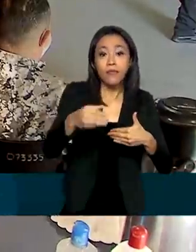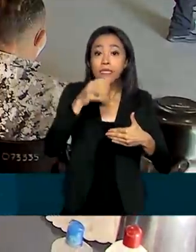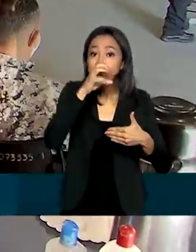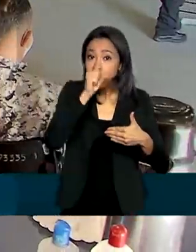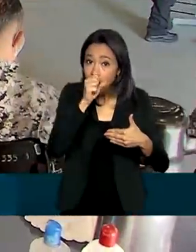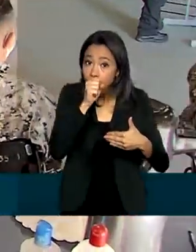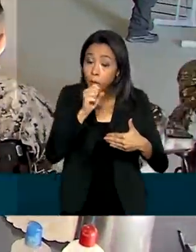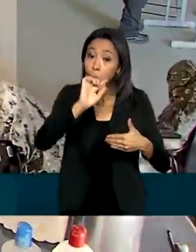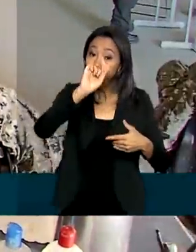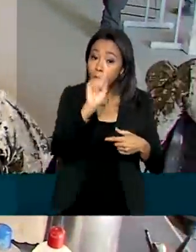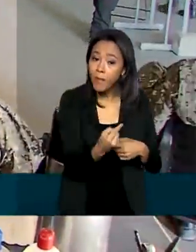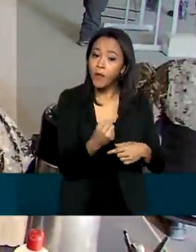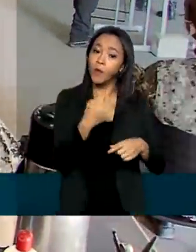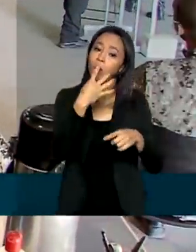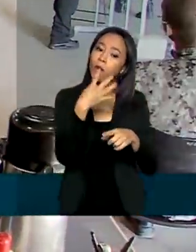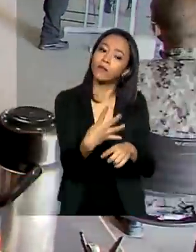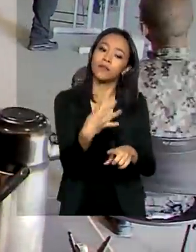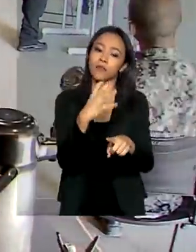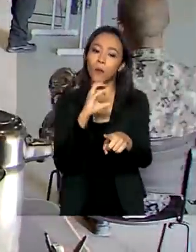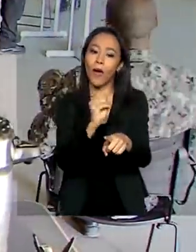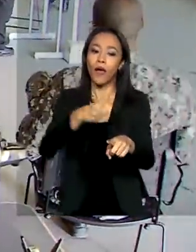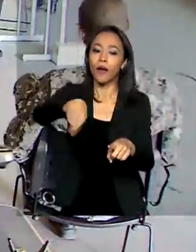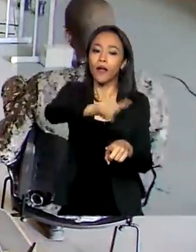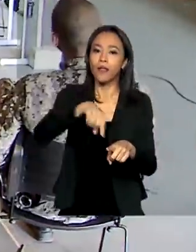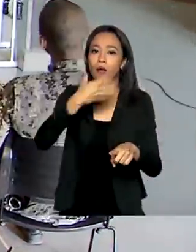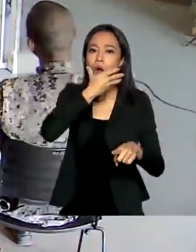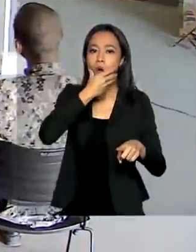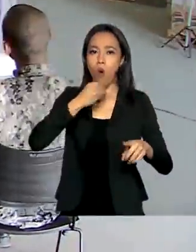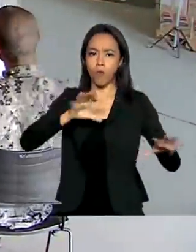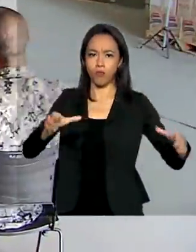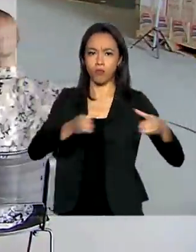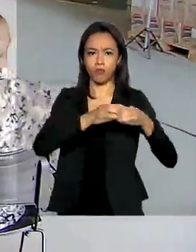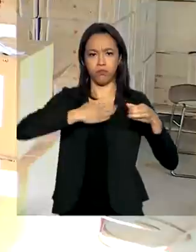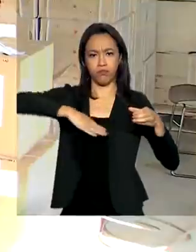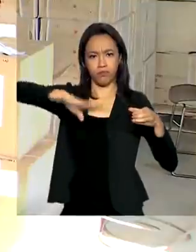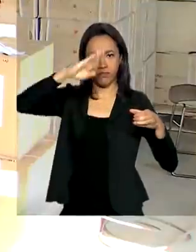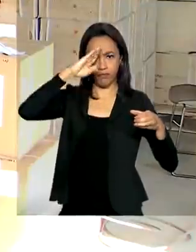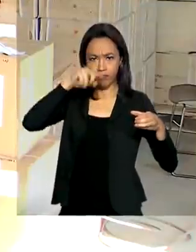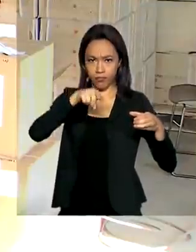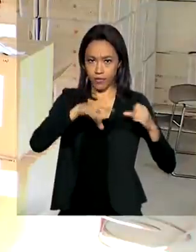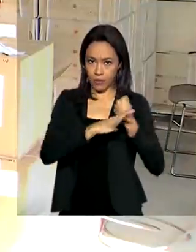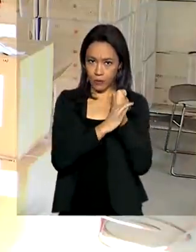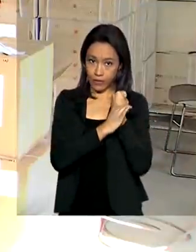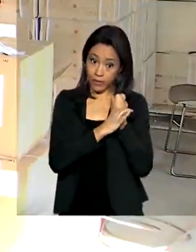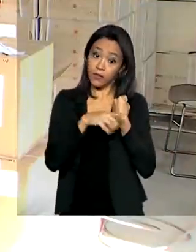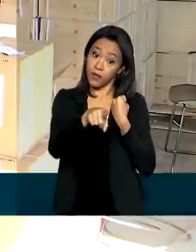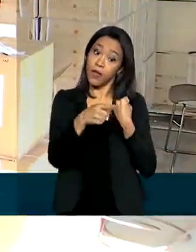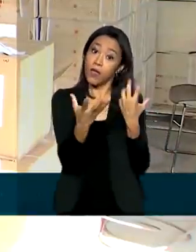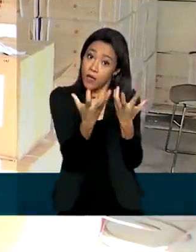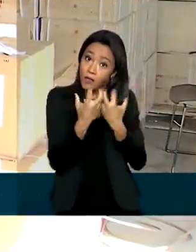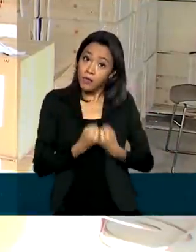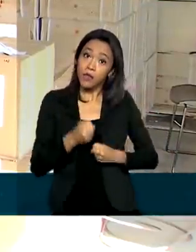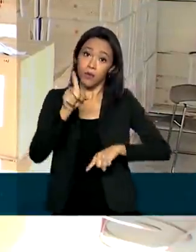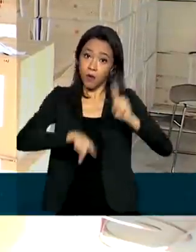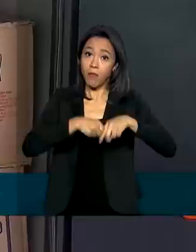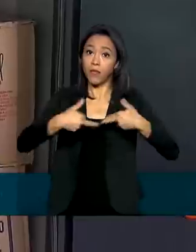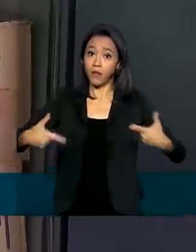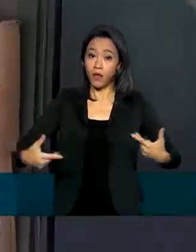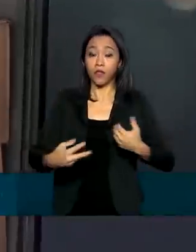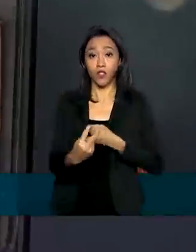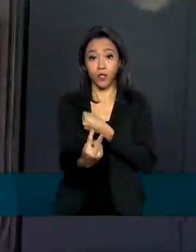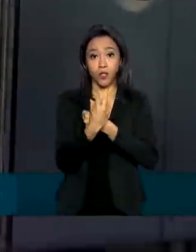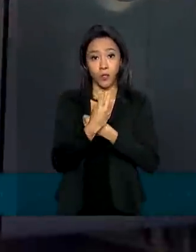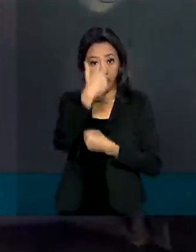os 1.440 homens da Força Nacional de Segurança Pública recebam os equipamentos de proteção individual